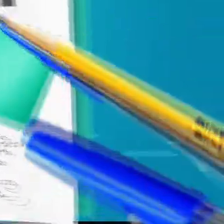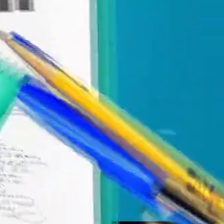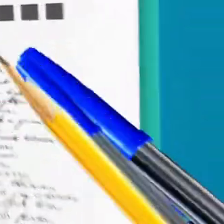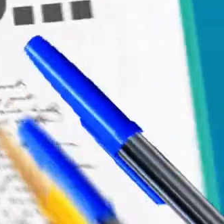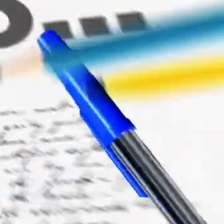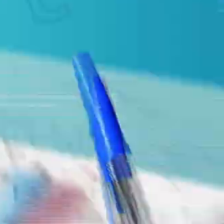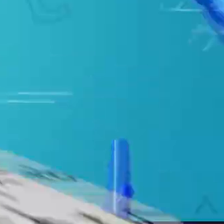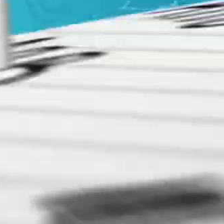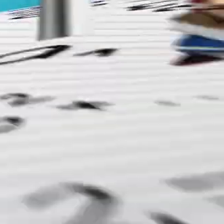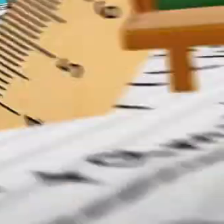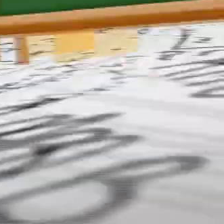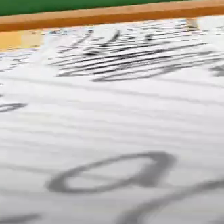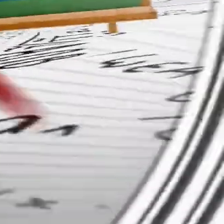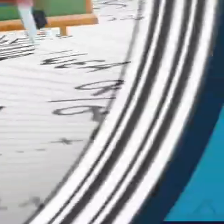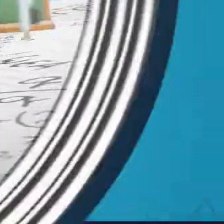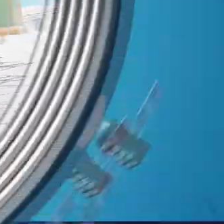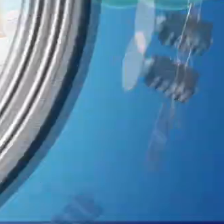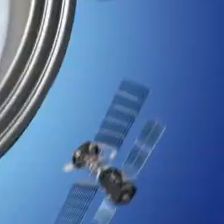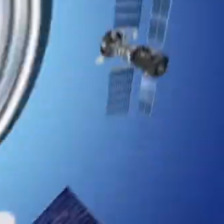Tchau. Tchau,